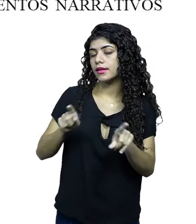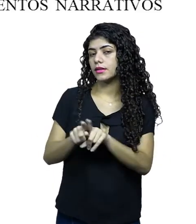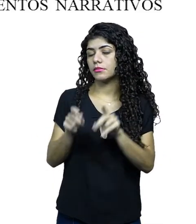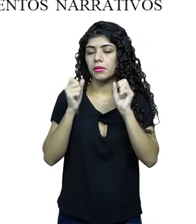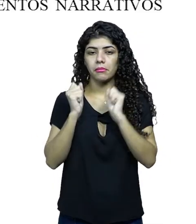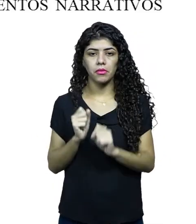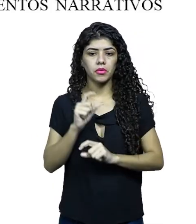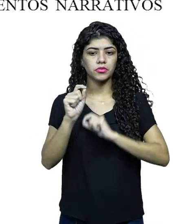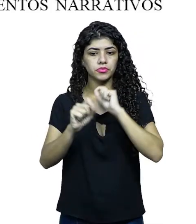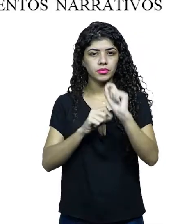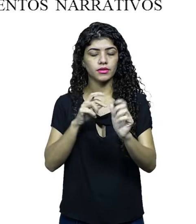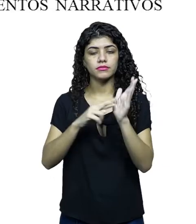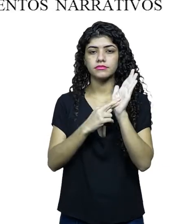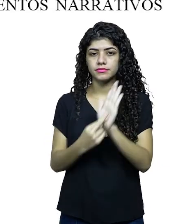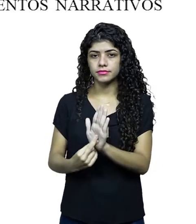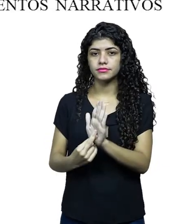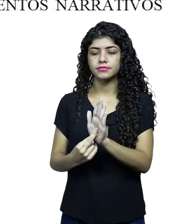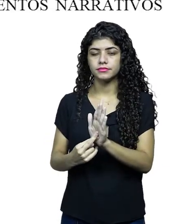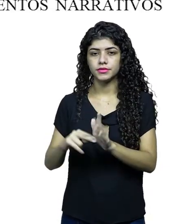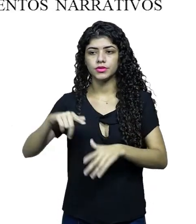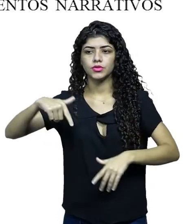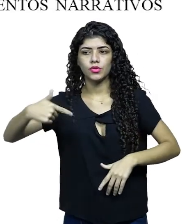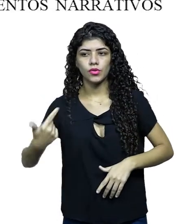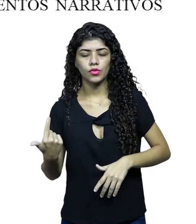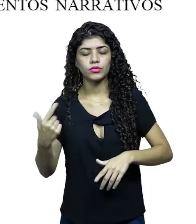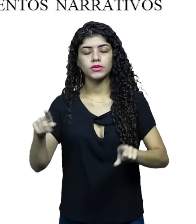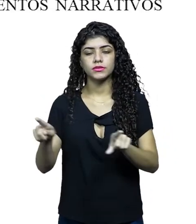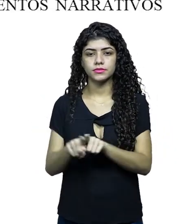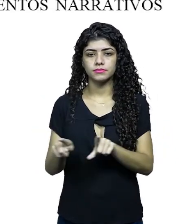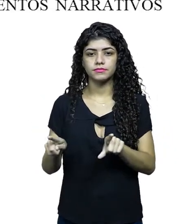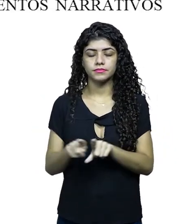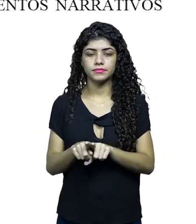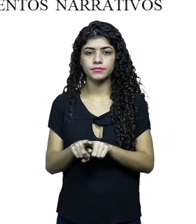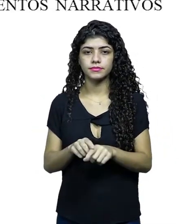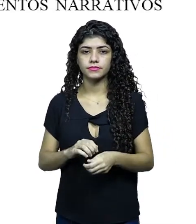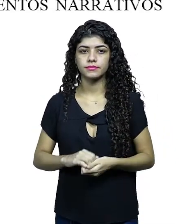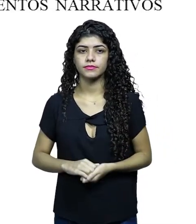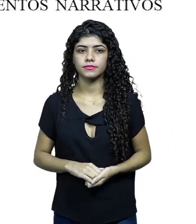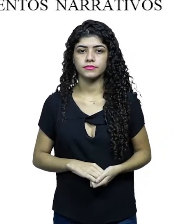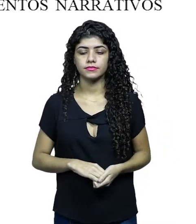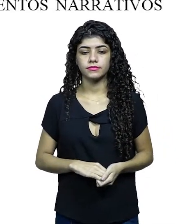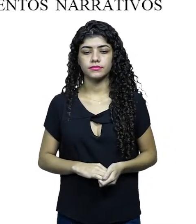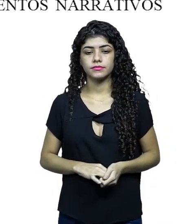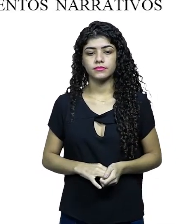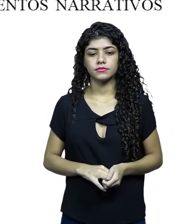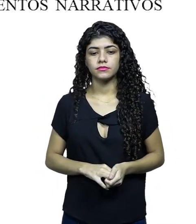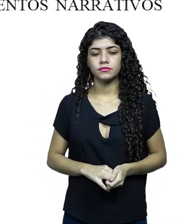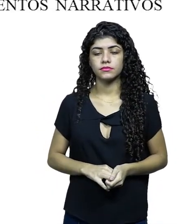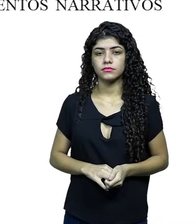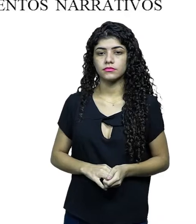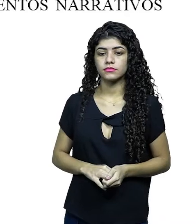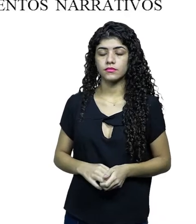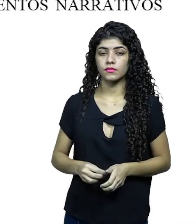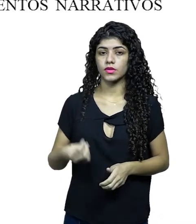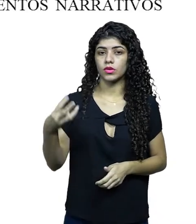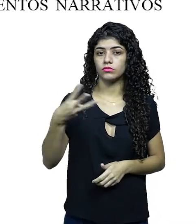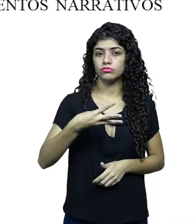também pode citar referências a outras obras, tá? Nesse ponto aqui.